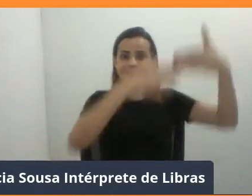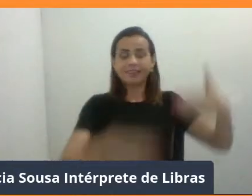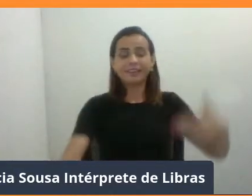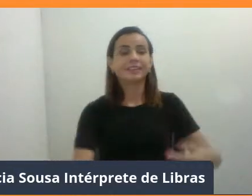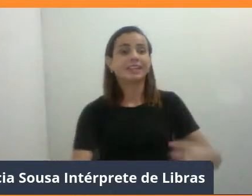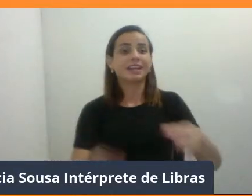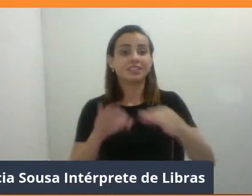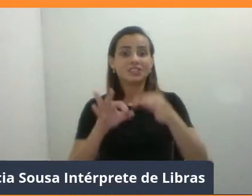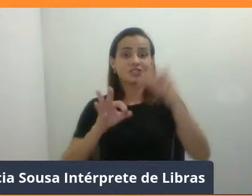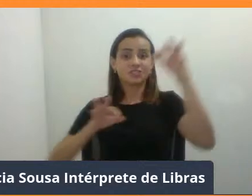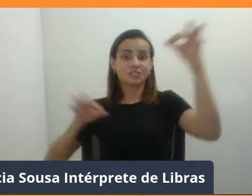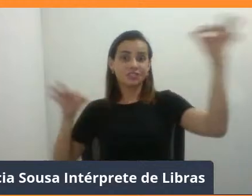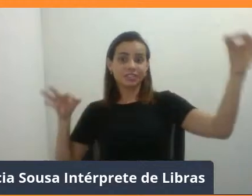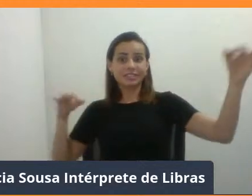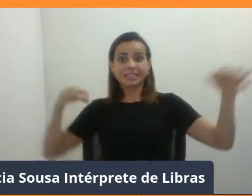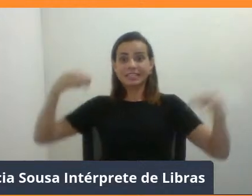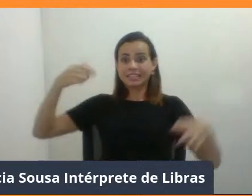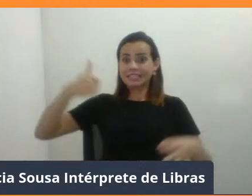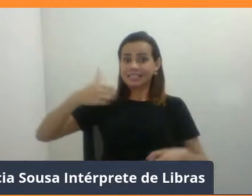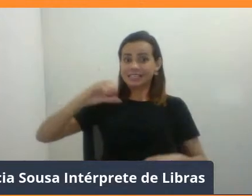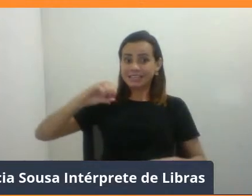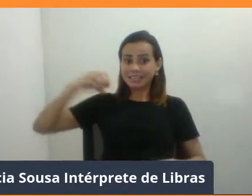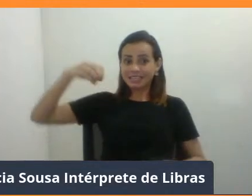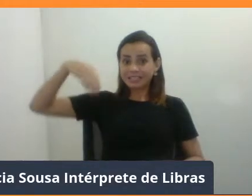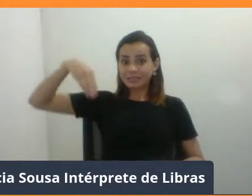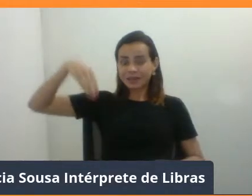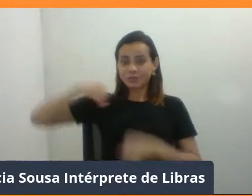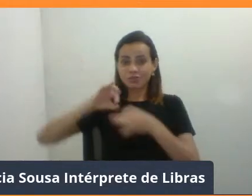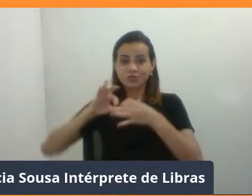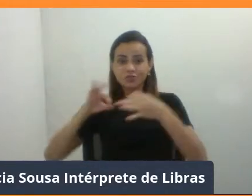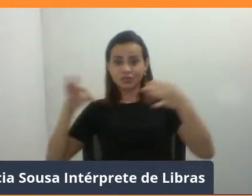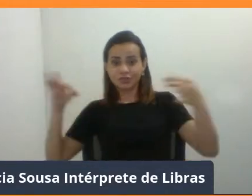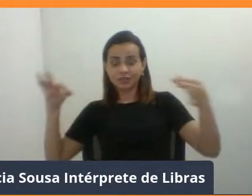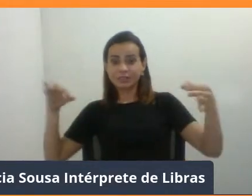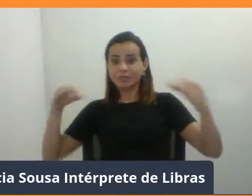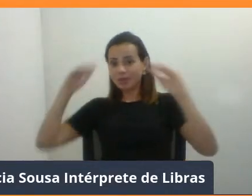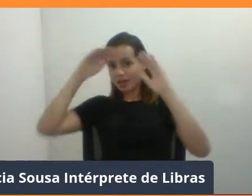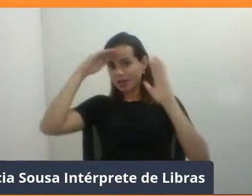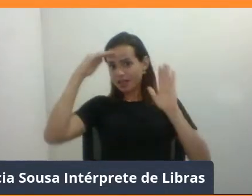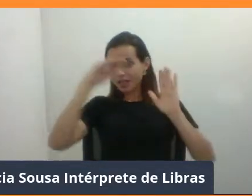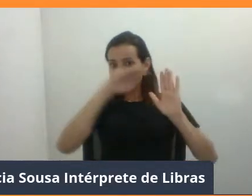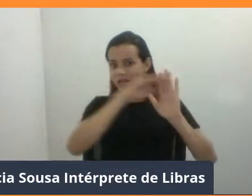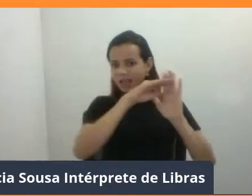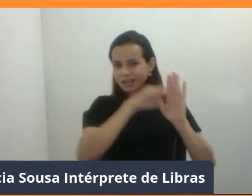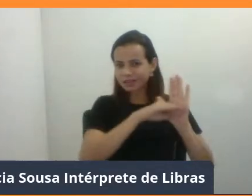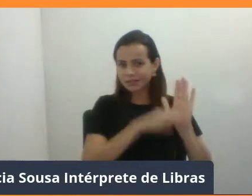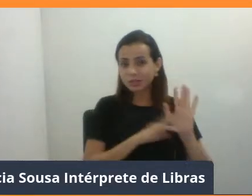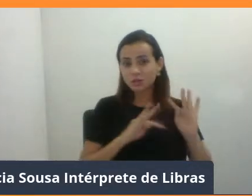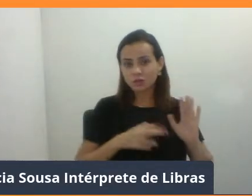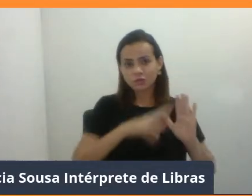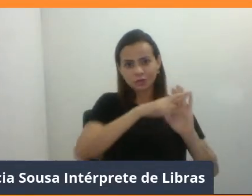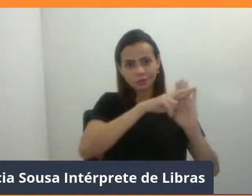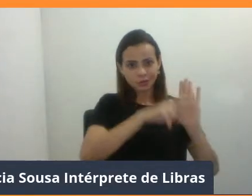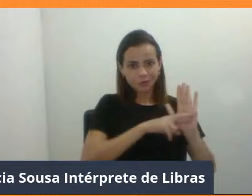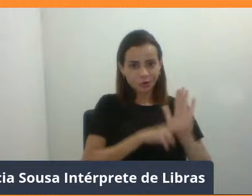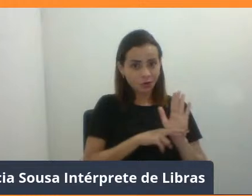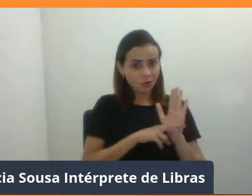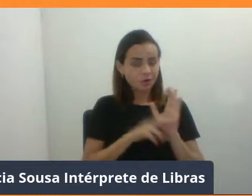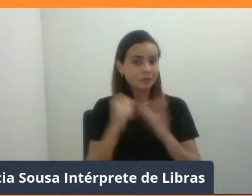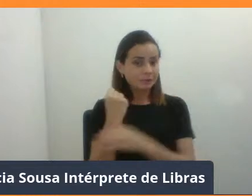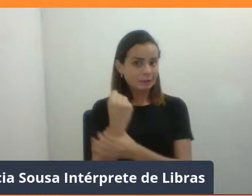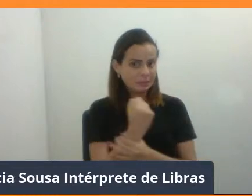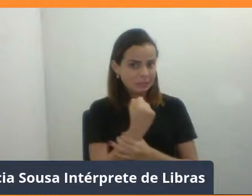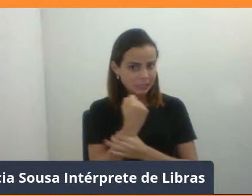distância, estamos respeitando todos os protocolos aqui com relação à segurança, pensando na Covid. Mas não vamos